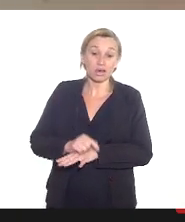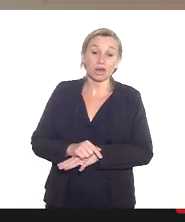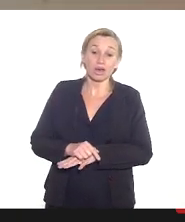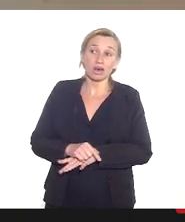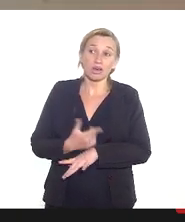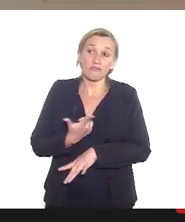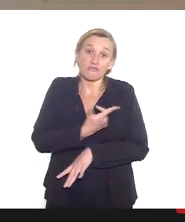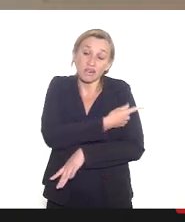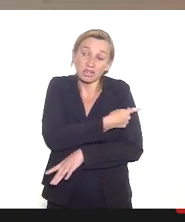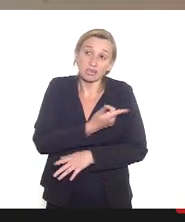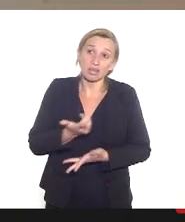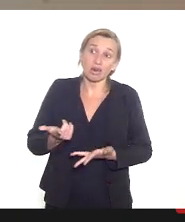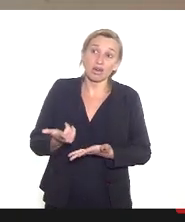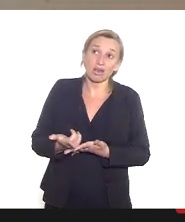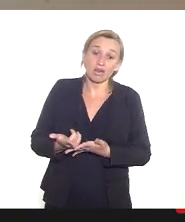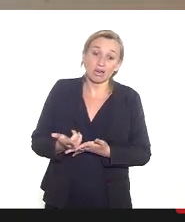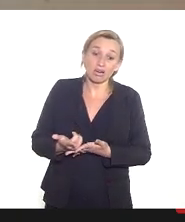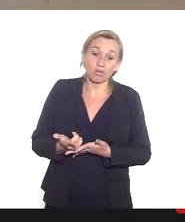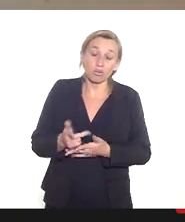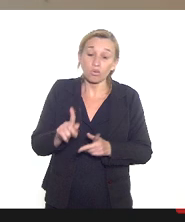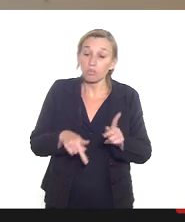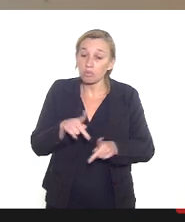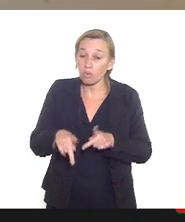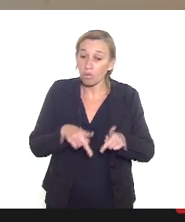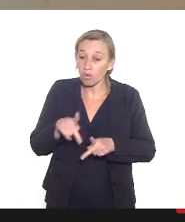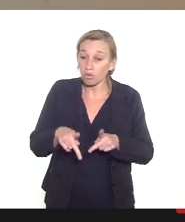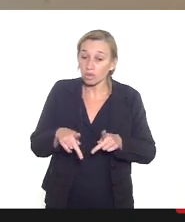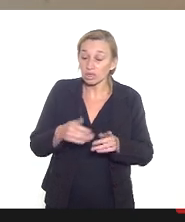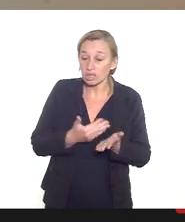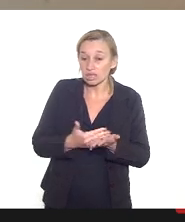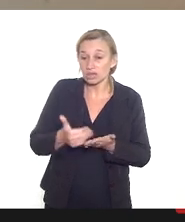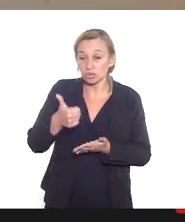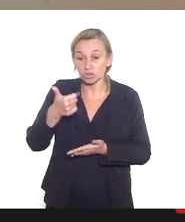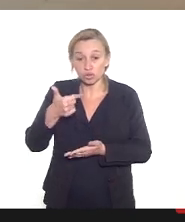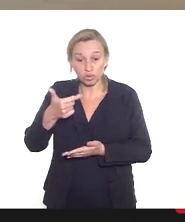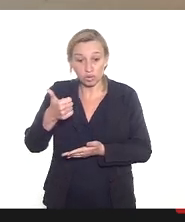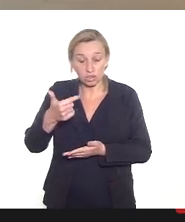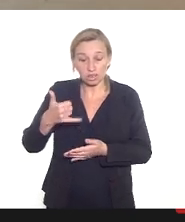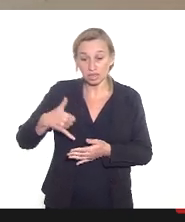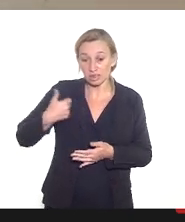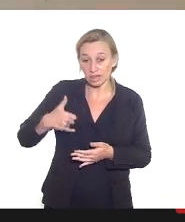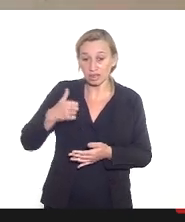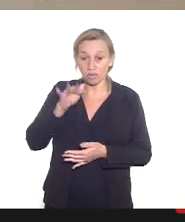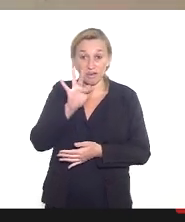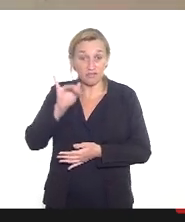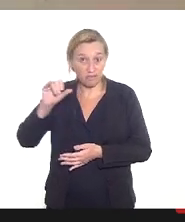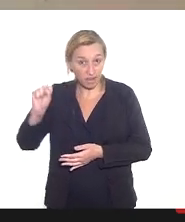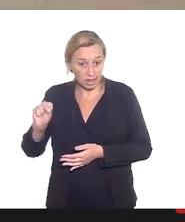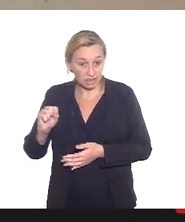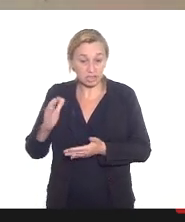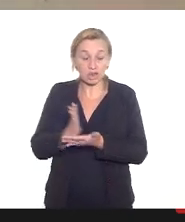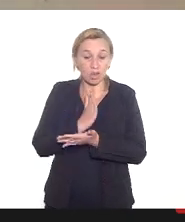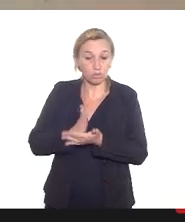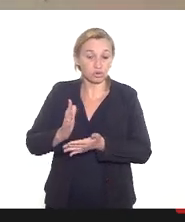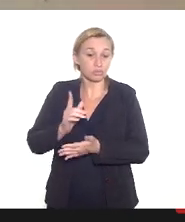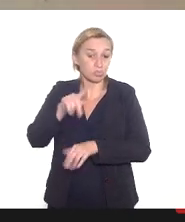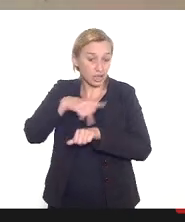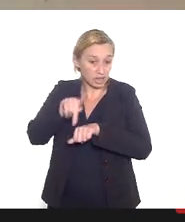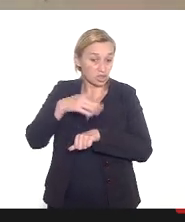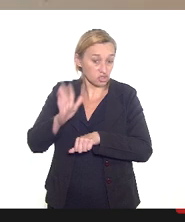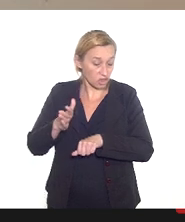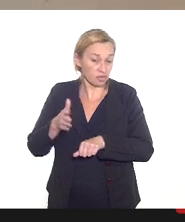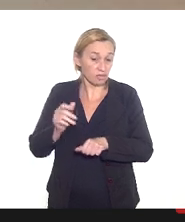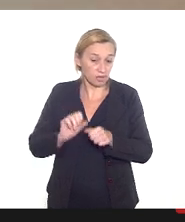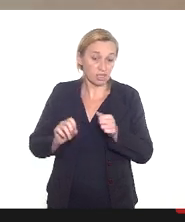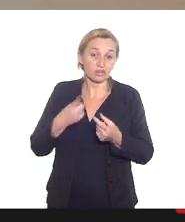vacinar a população a partir dos 12 anos de idade com a Pfizer que alguns países já fazem então isso também vai